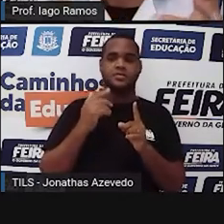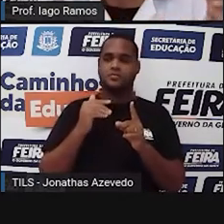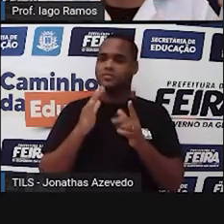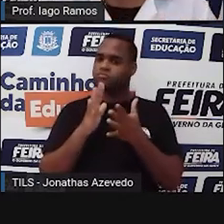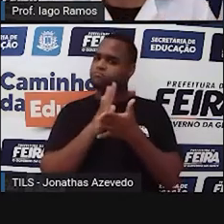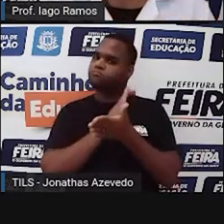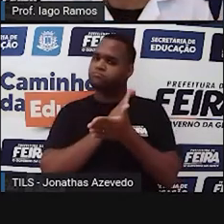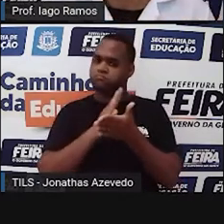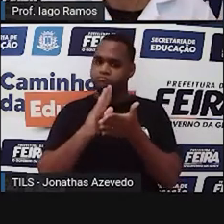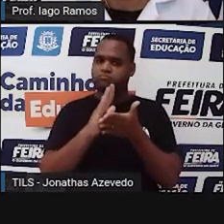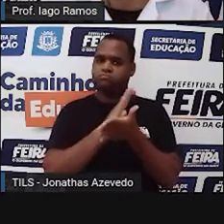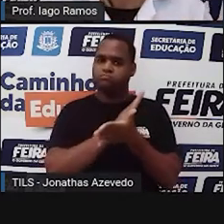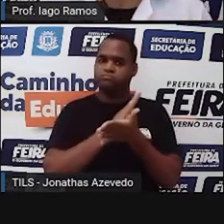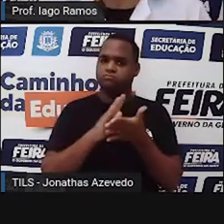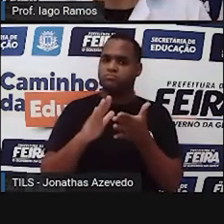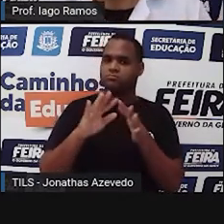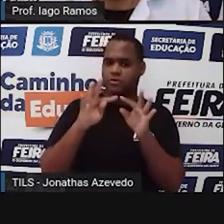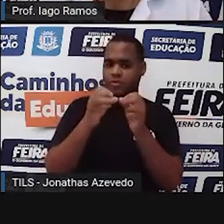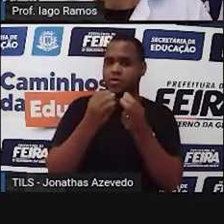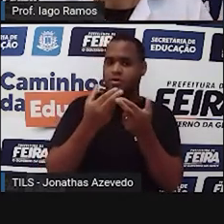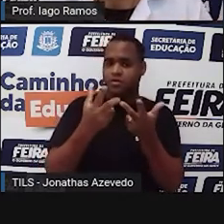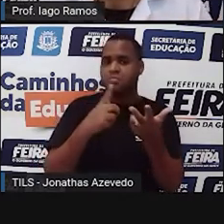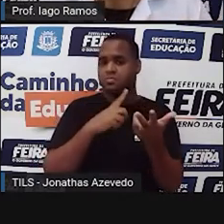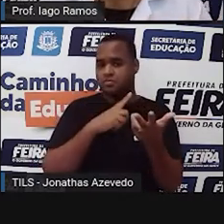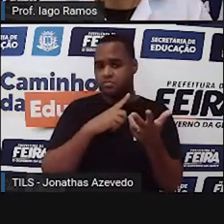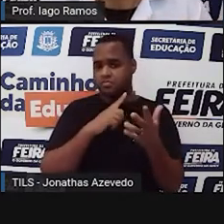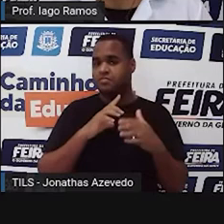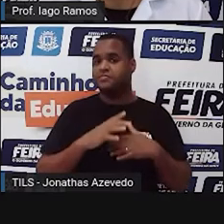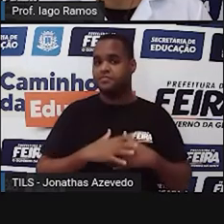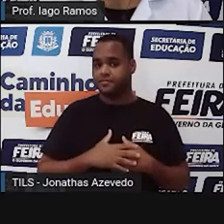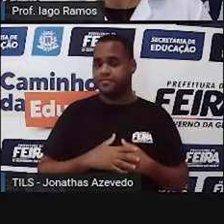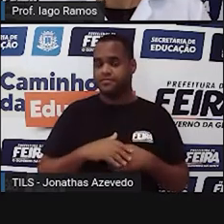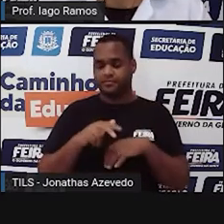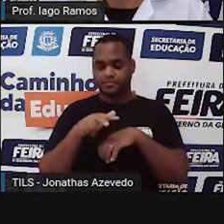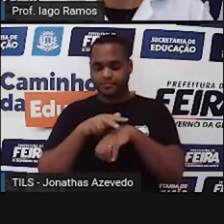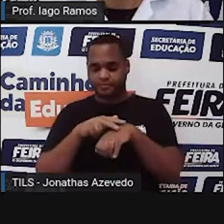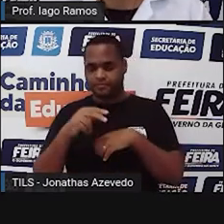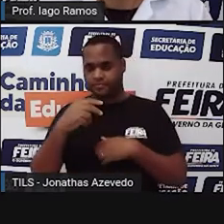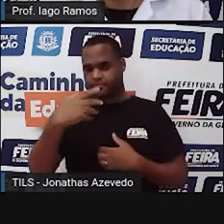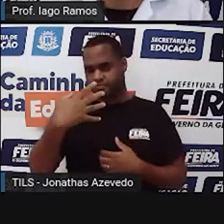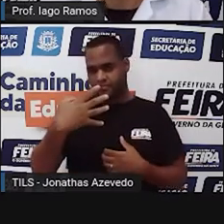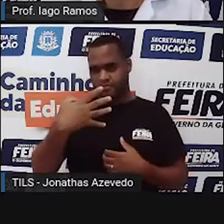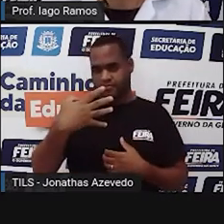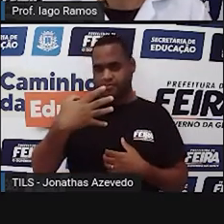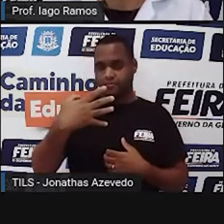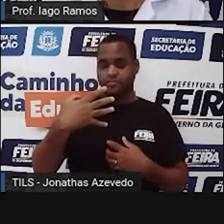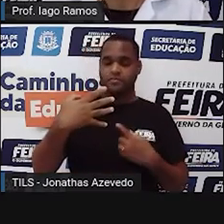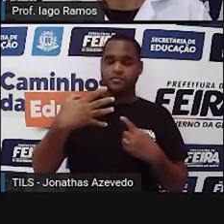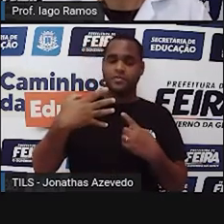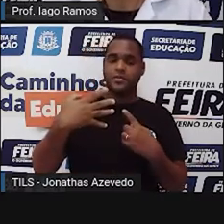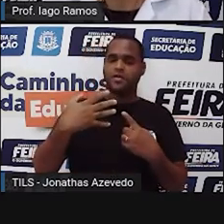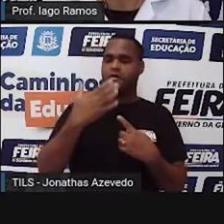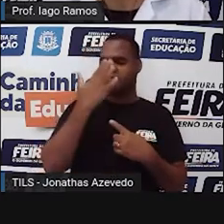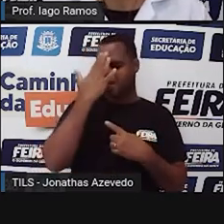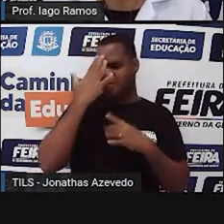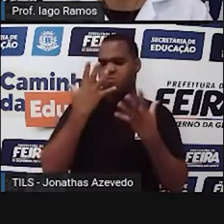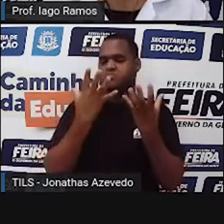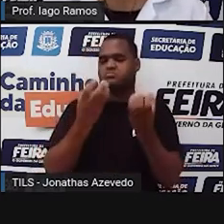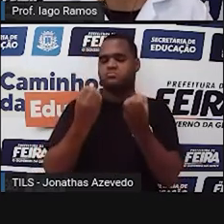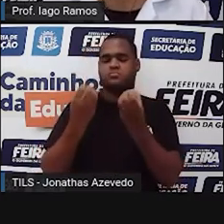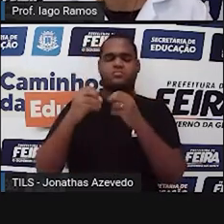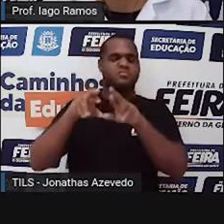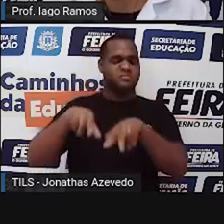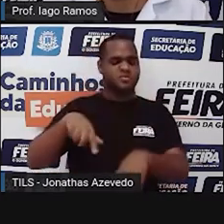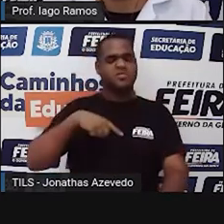sabe a maioria das coisas sobre medidas. E o número verde, né, o número 4 ali em verde, você sabe bastante